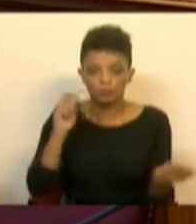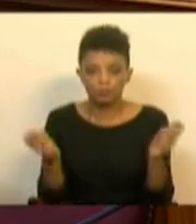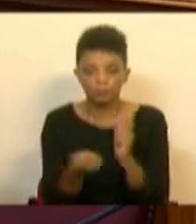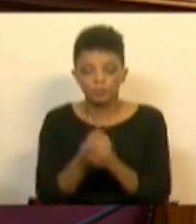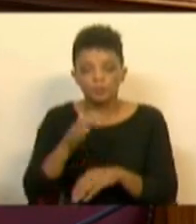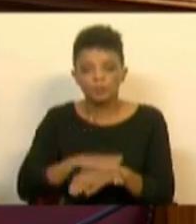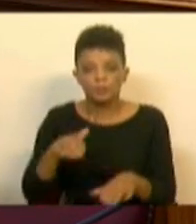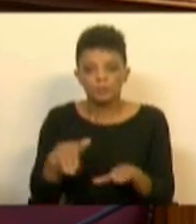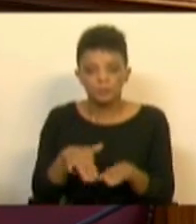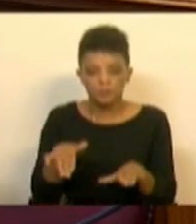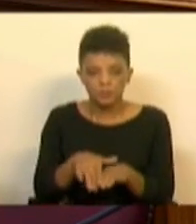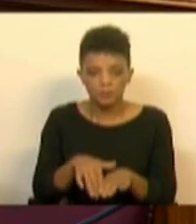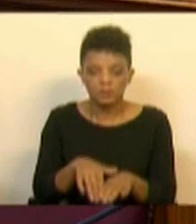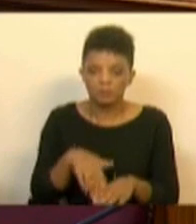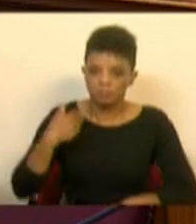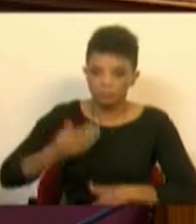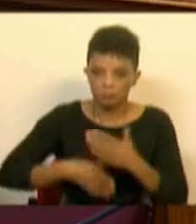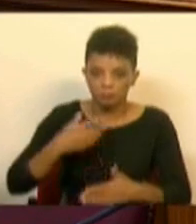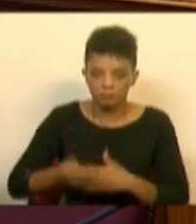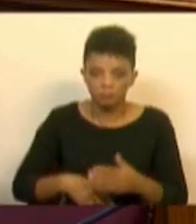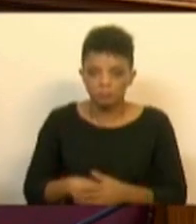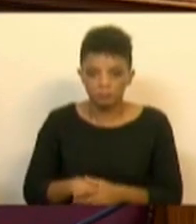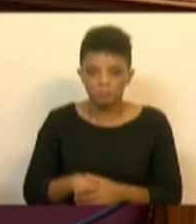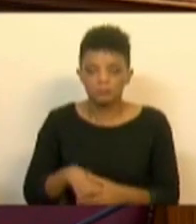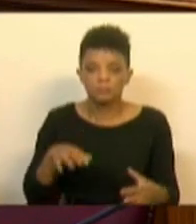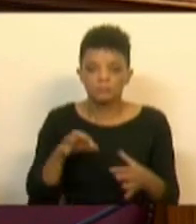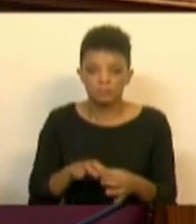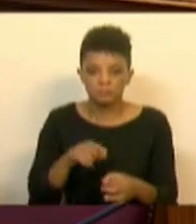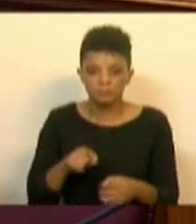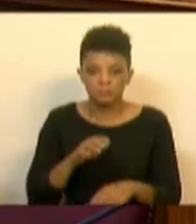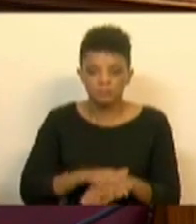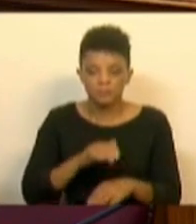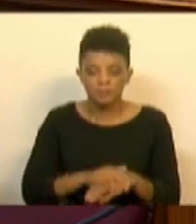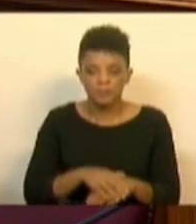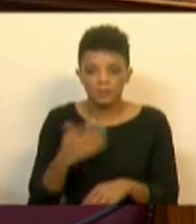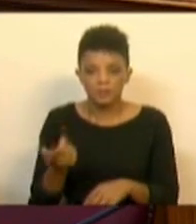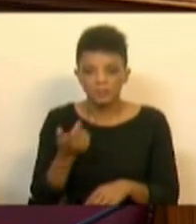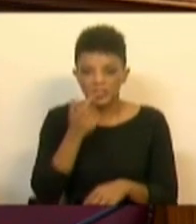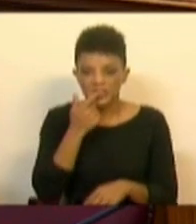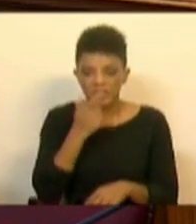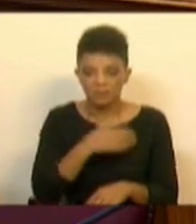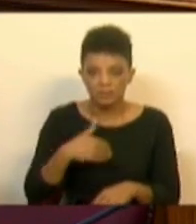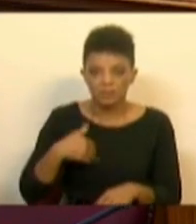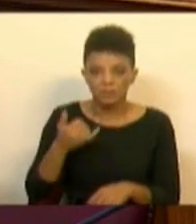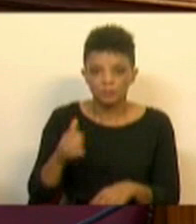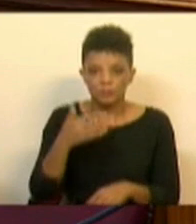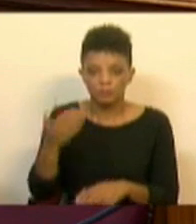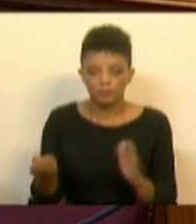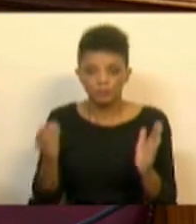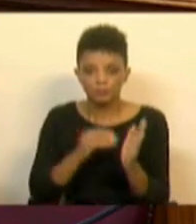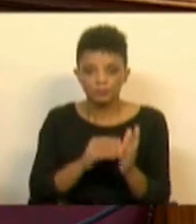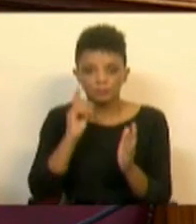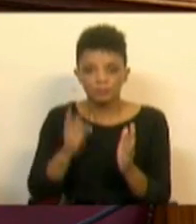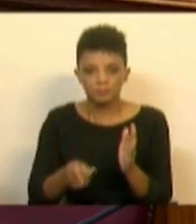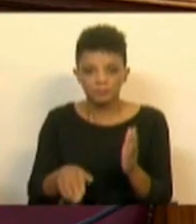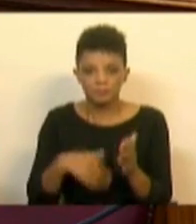para uma participação mais antiva, fator depreendido pelo Barómetro da Saúde Oral 2021, onde se constata